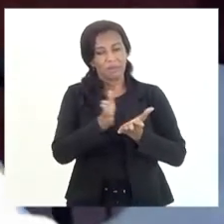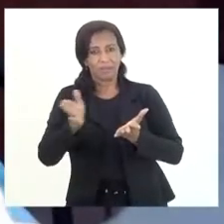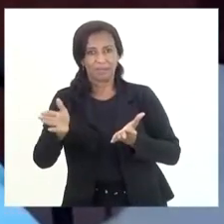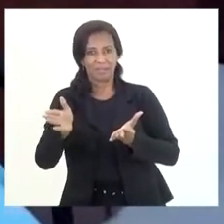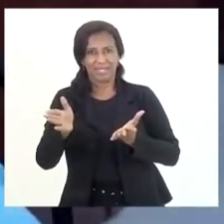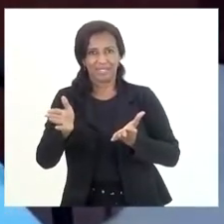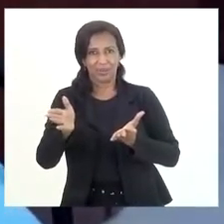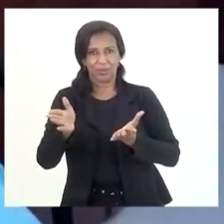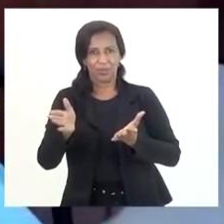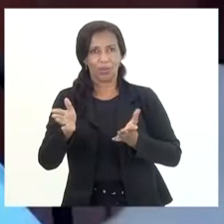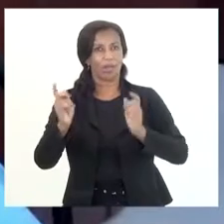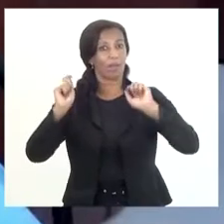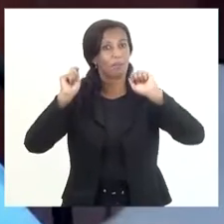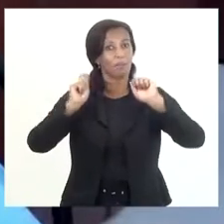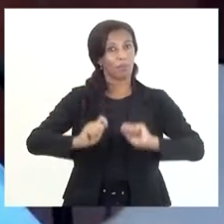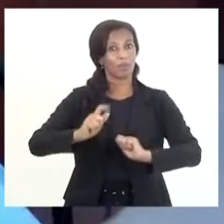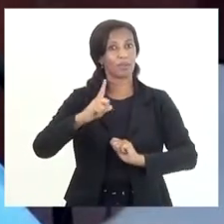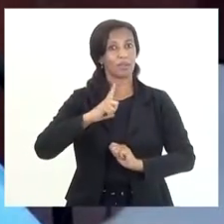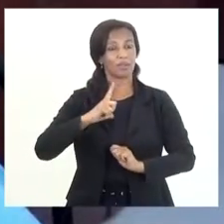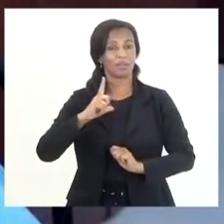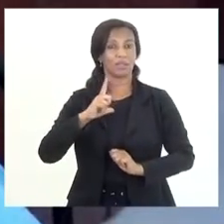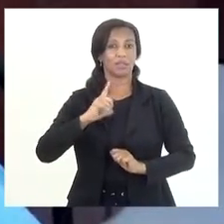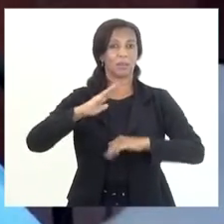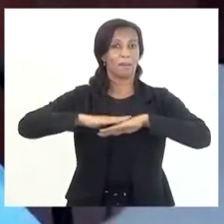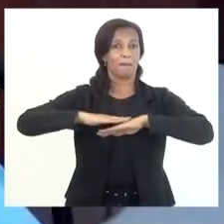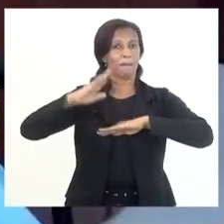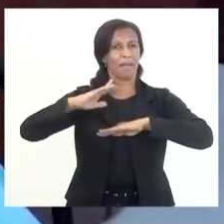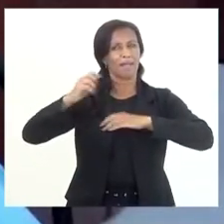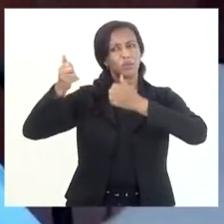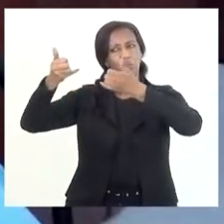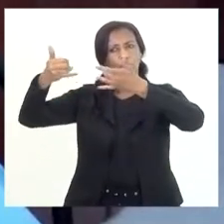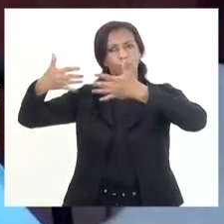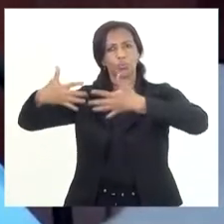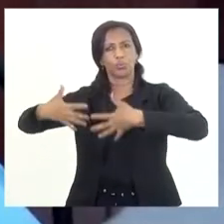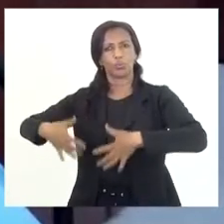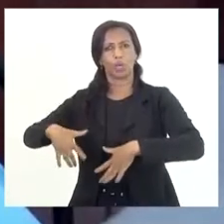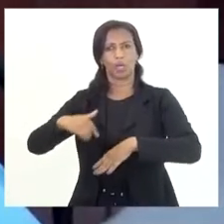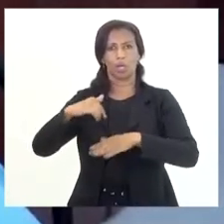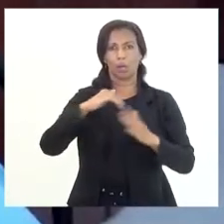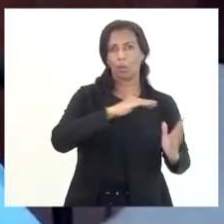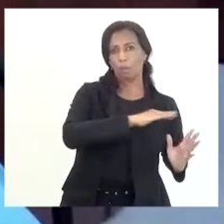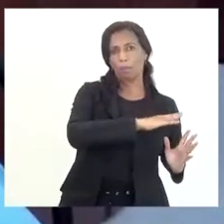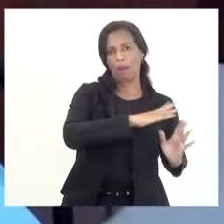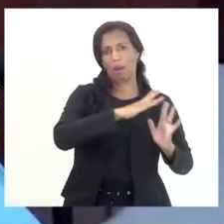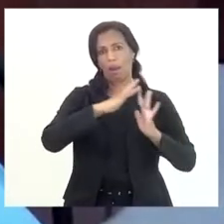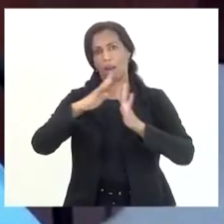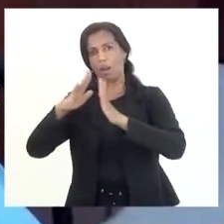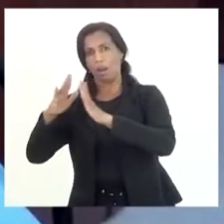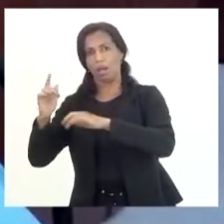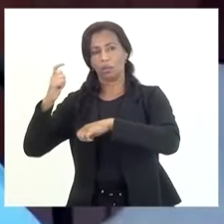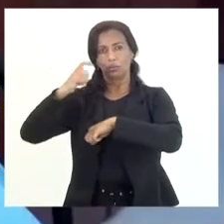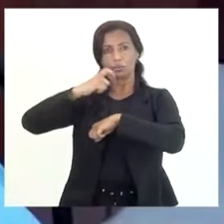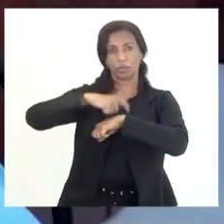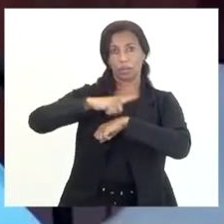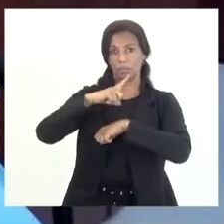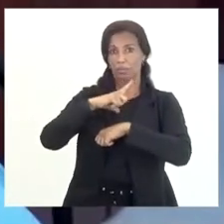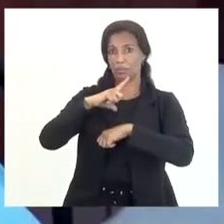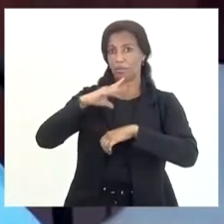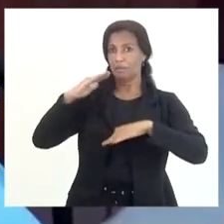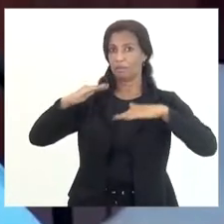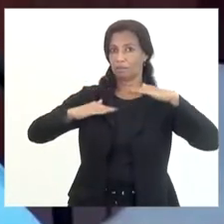curva que ela poderia ter sido um pouco mais diluída ao longo do tempo tem a ver com essa medida, porque